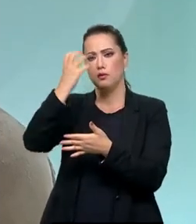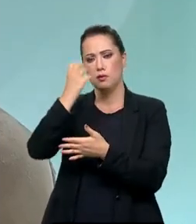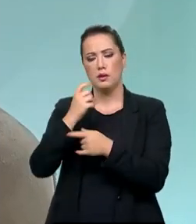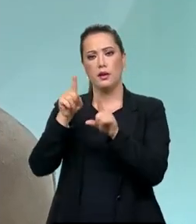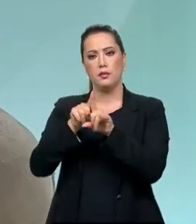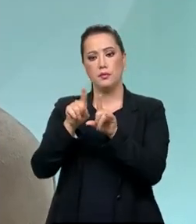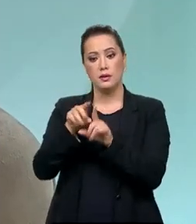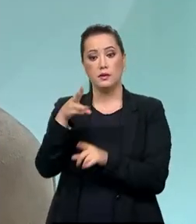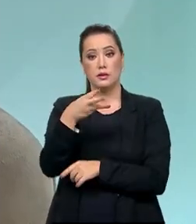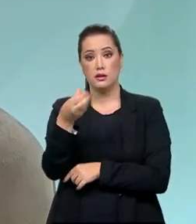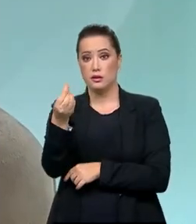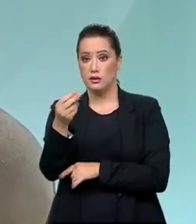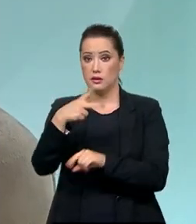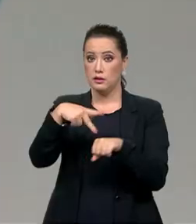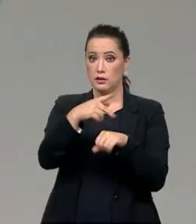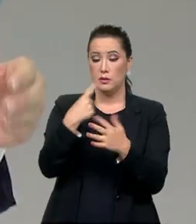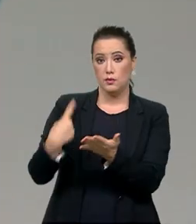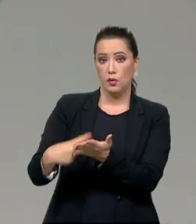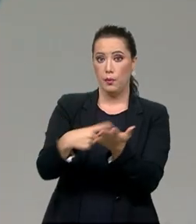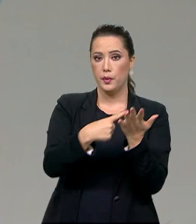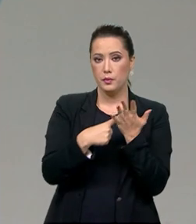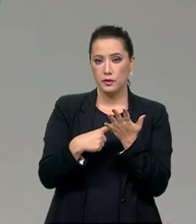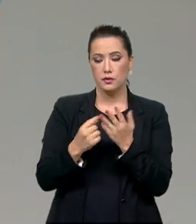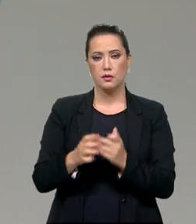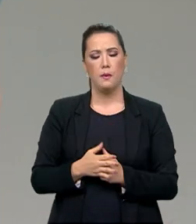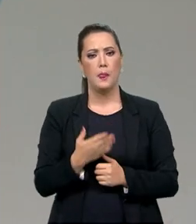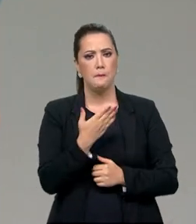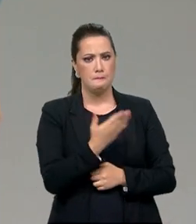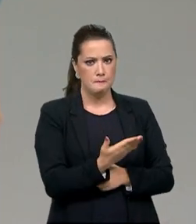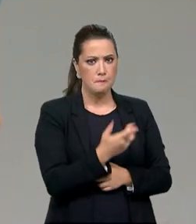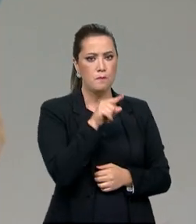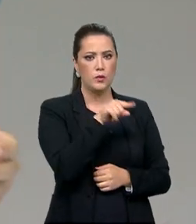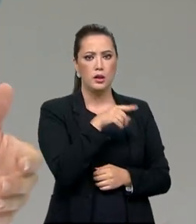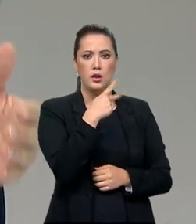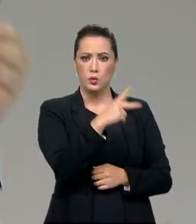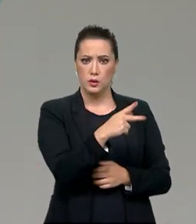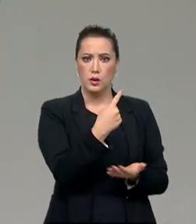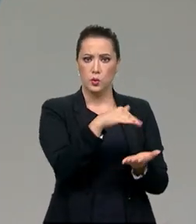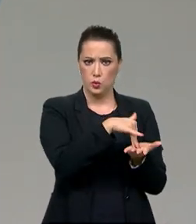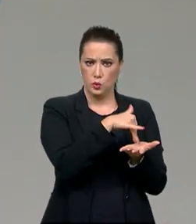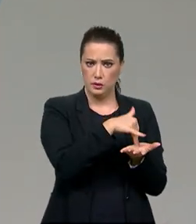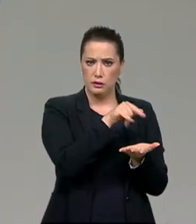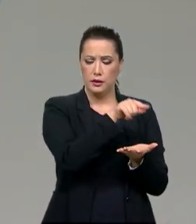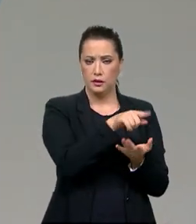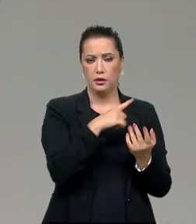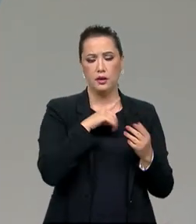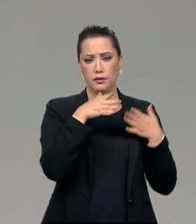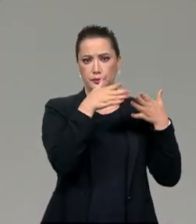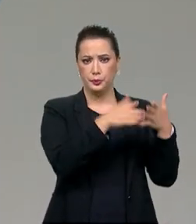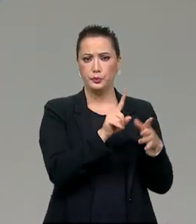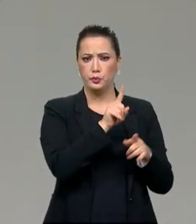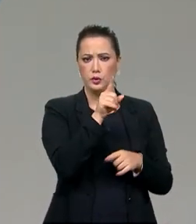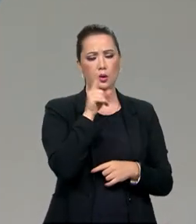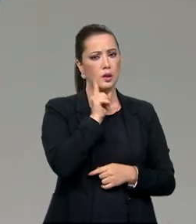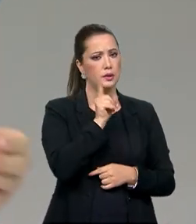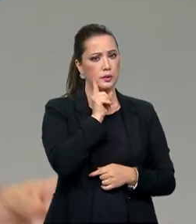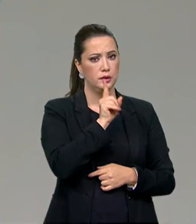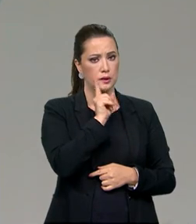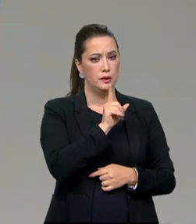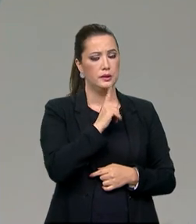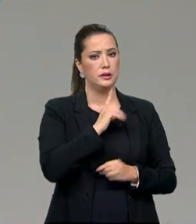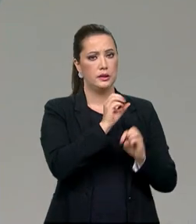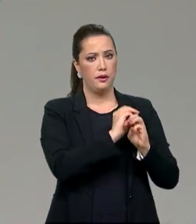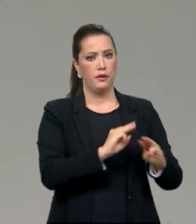de 36 países. Dentre as agendas da senhora, à frente da secretaria, senhora também participou, nos Estados Unidos, ali na sede